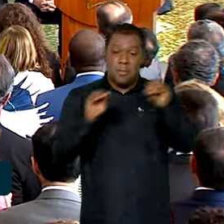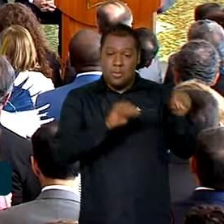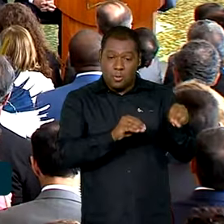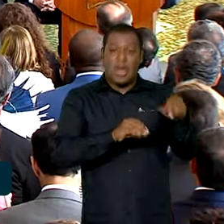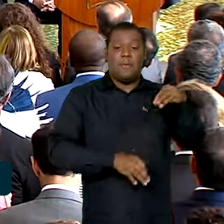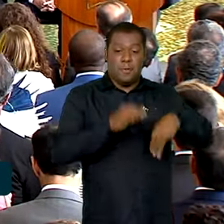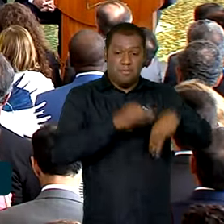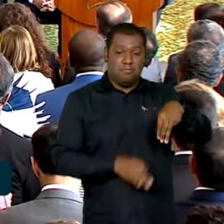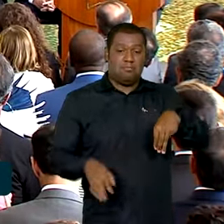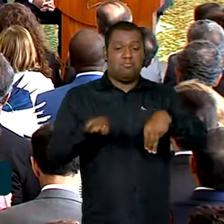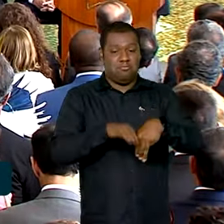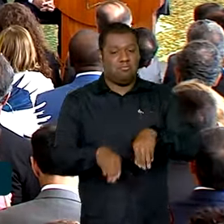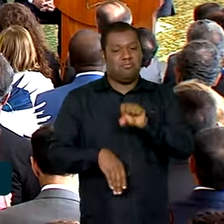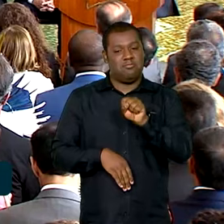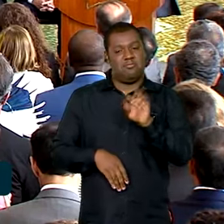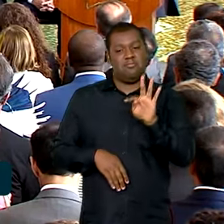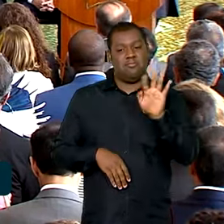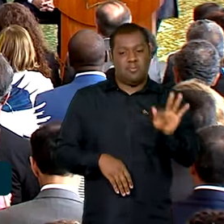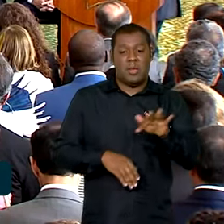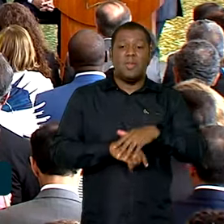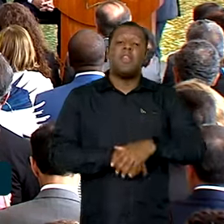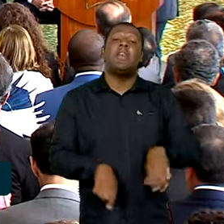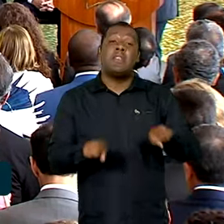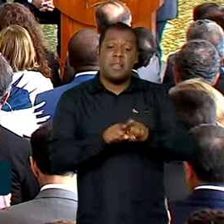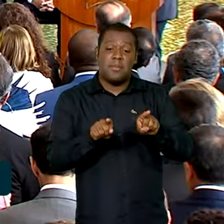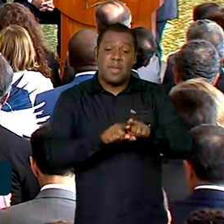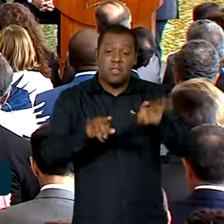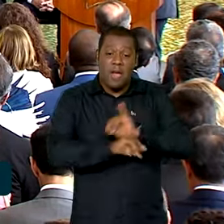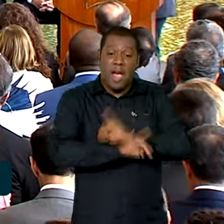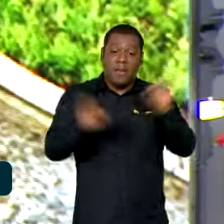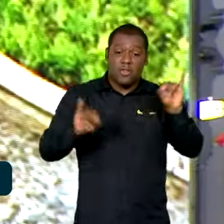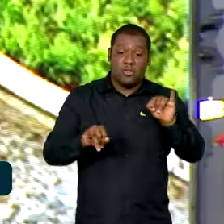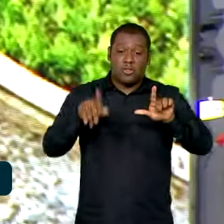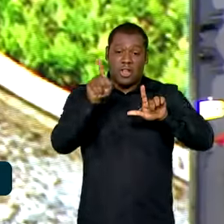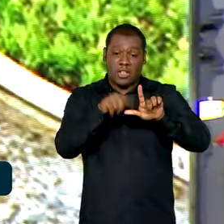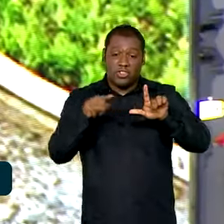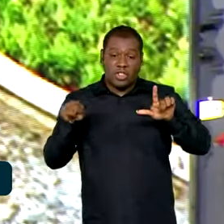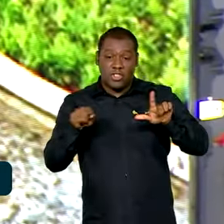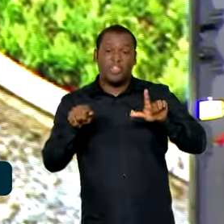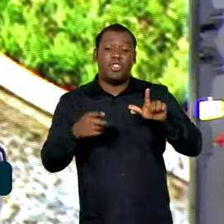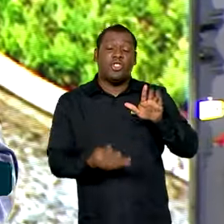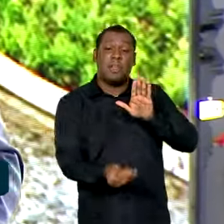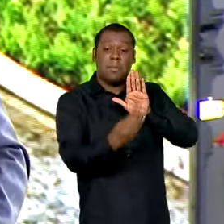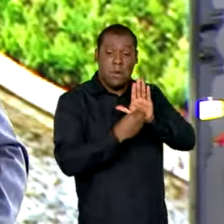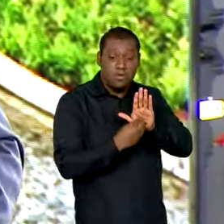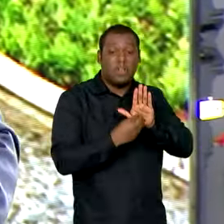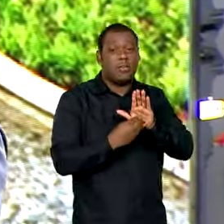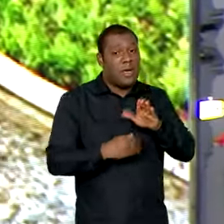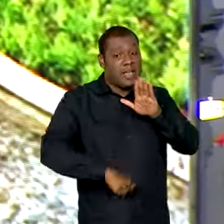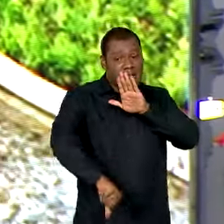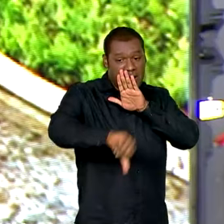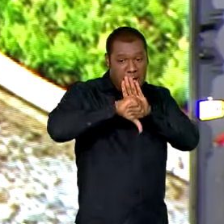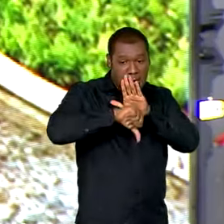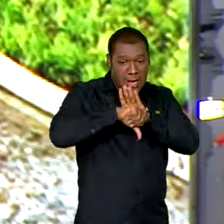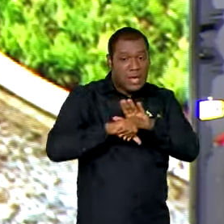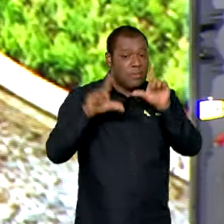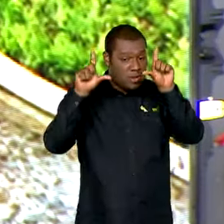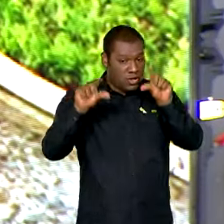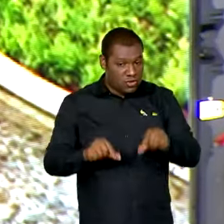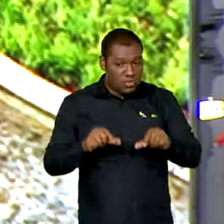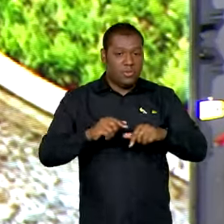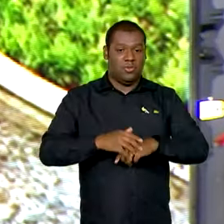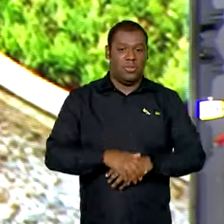e ressaltou dados que indicam queda da criminalidade no país. No Ministério da Justiça foram meses desafiadores e